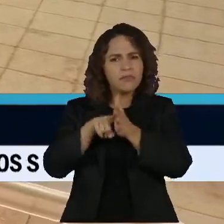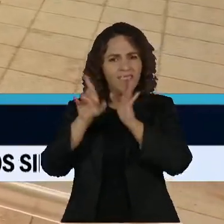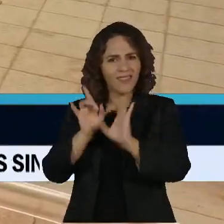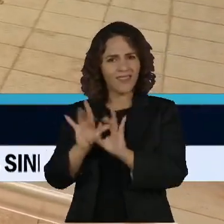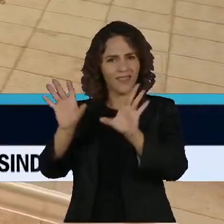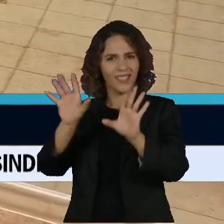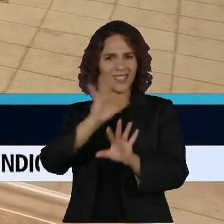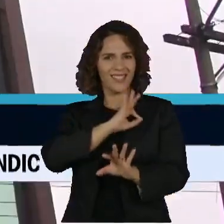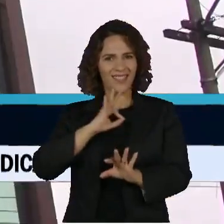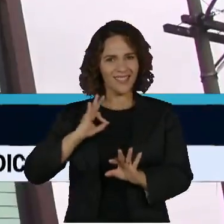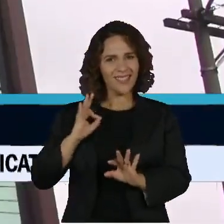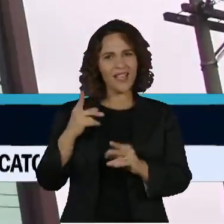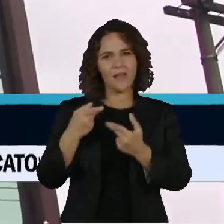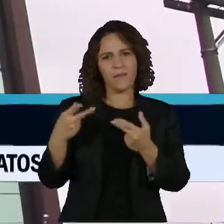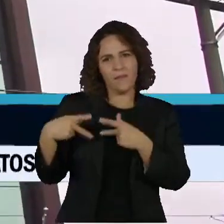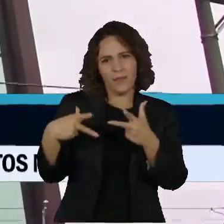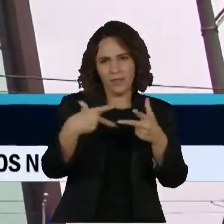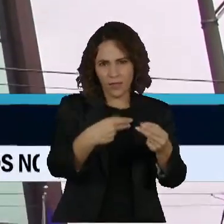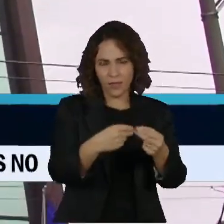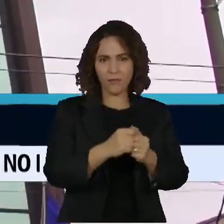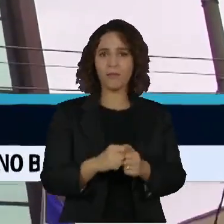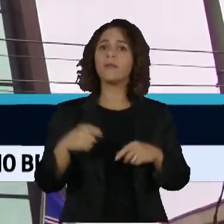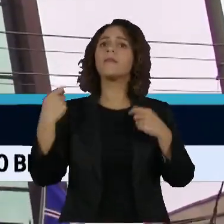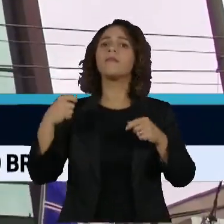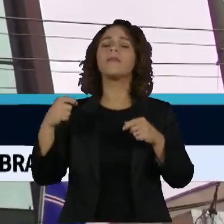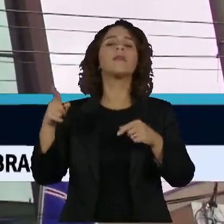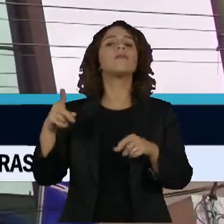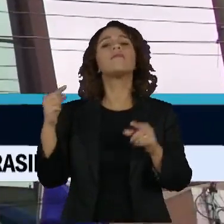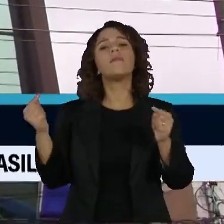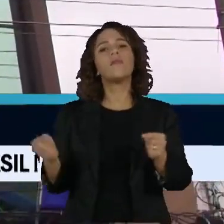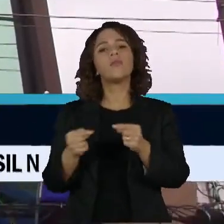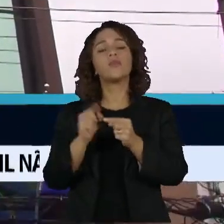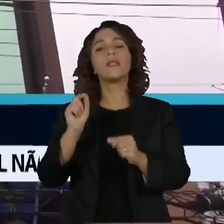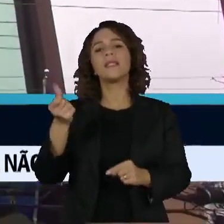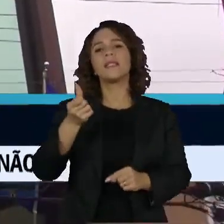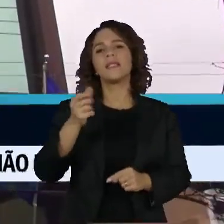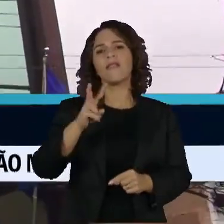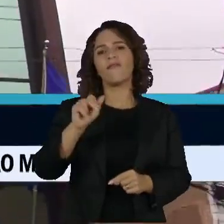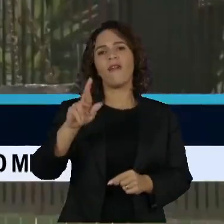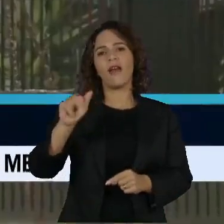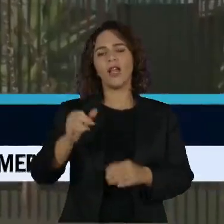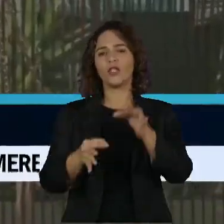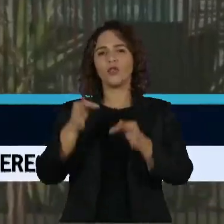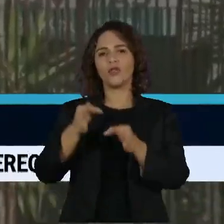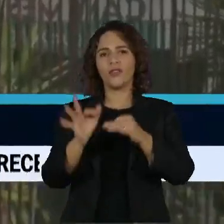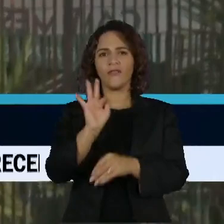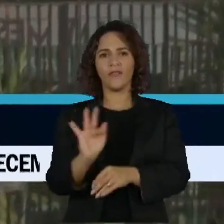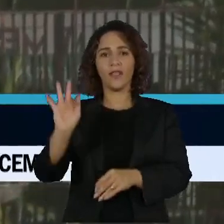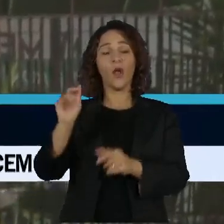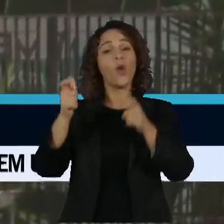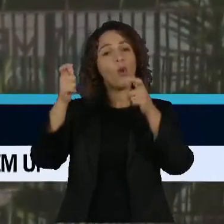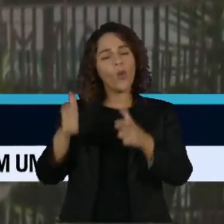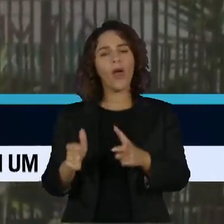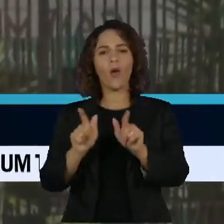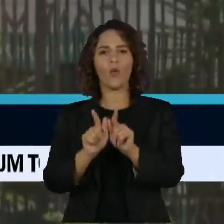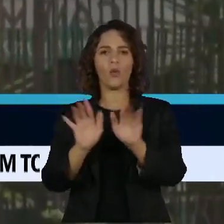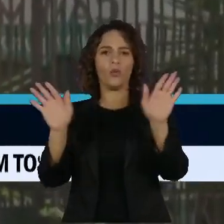ilegal dos presentes e quer que a ação seja remetida para a sexta vara da Justiça Federal em Guarulhos, na Grande São Paulo.